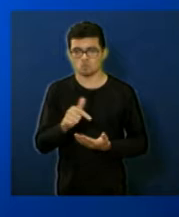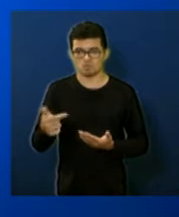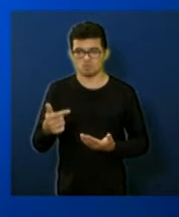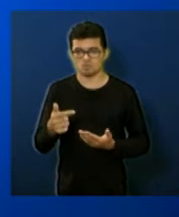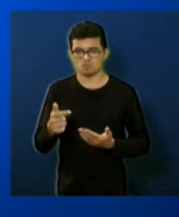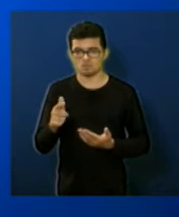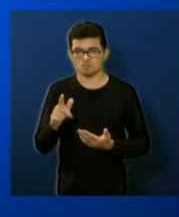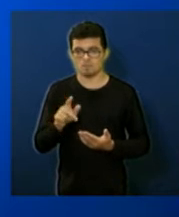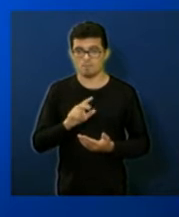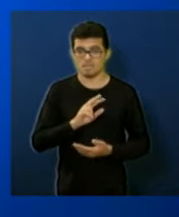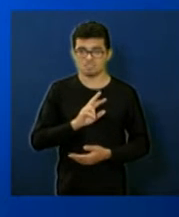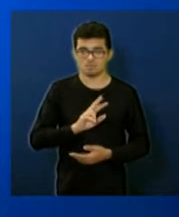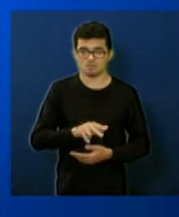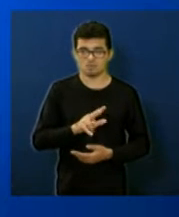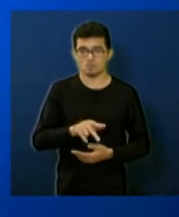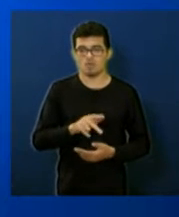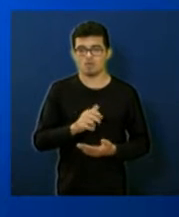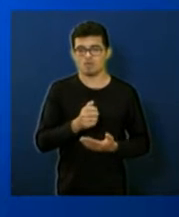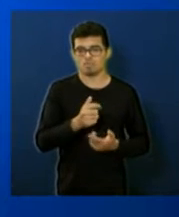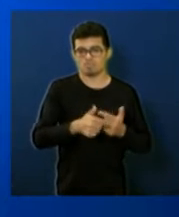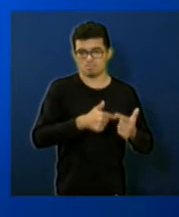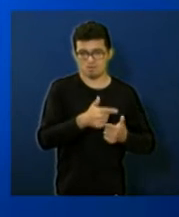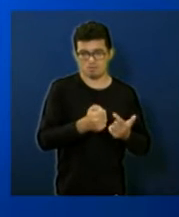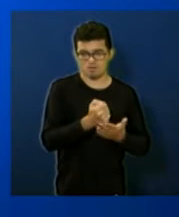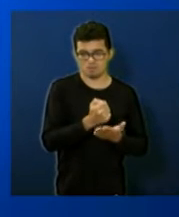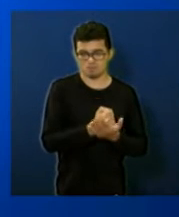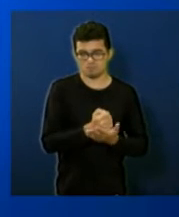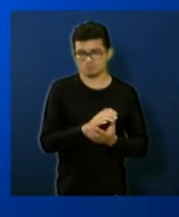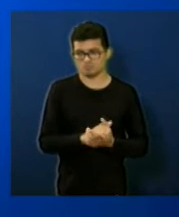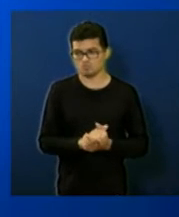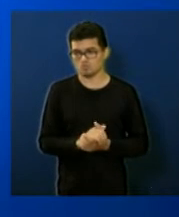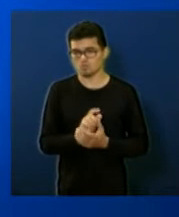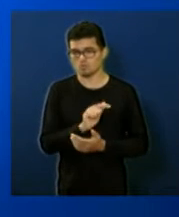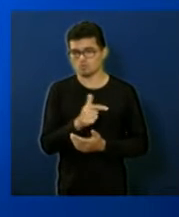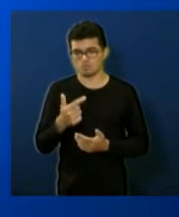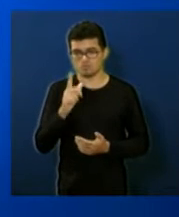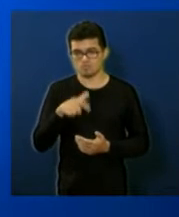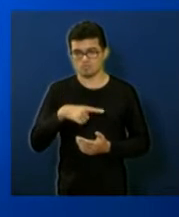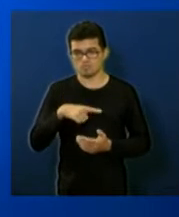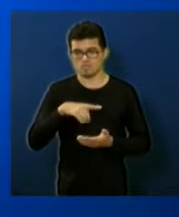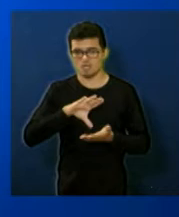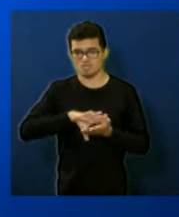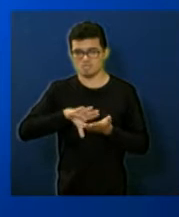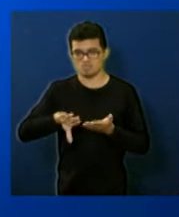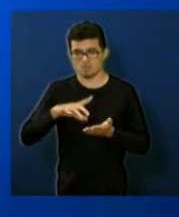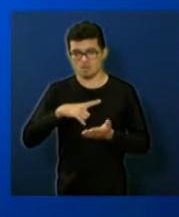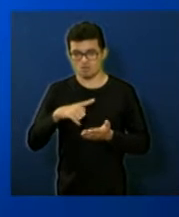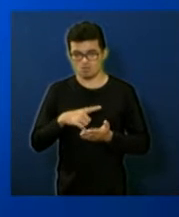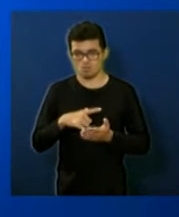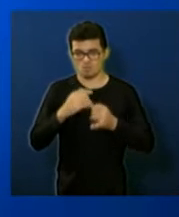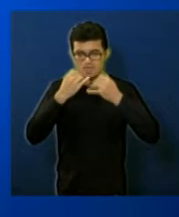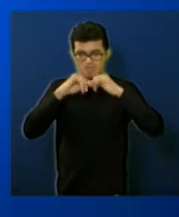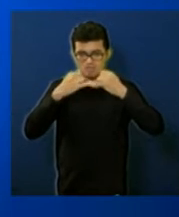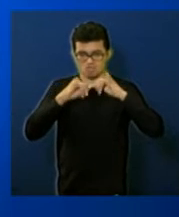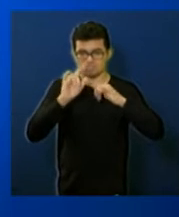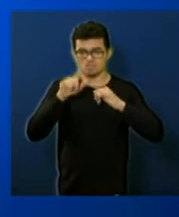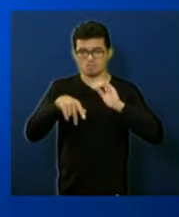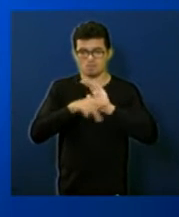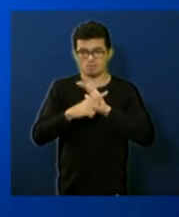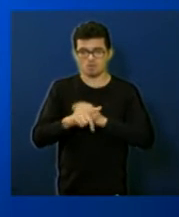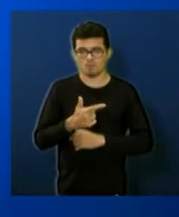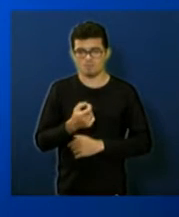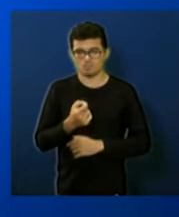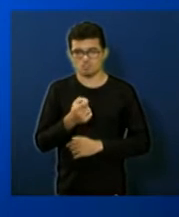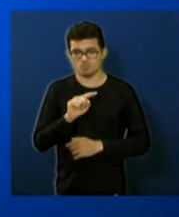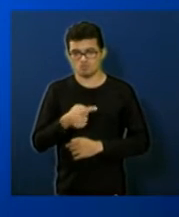estiver contratando que não é a sessão de mão de obra aí a gente faz uma separação com energia elétrica energia elétrica porque ela representa muito para DAI 20